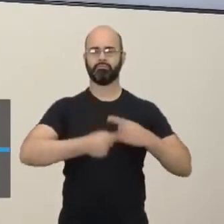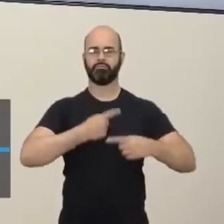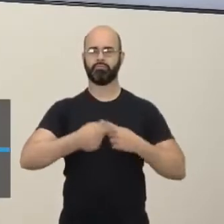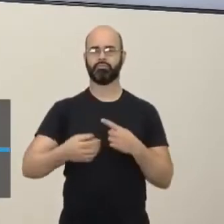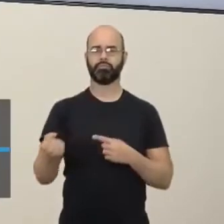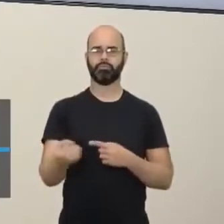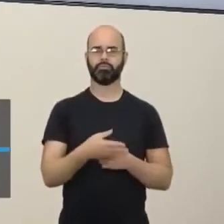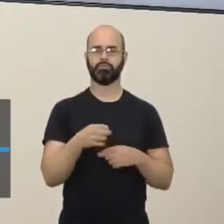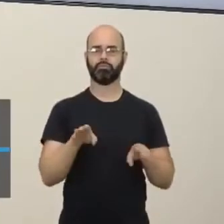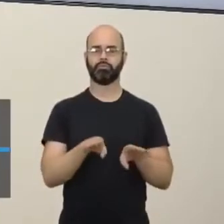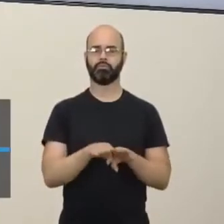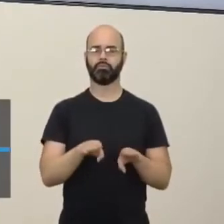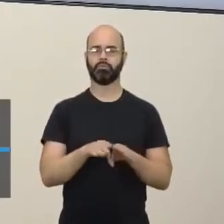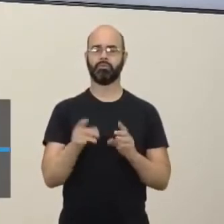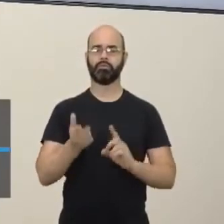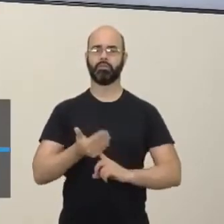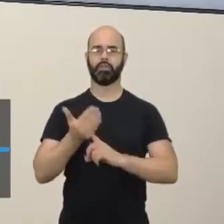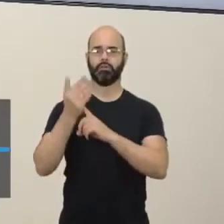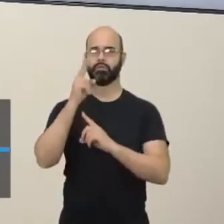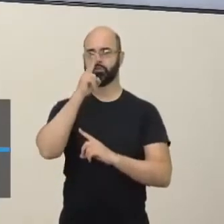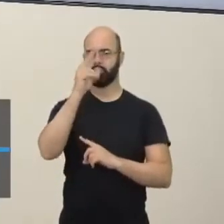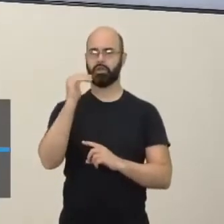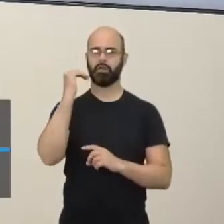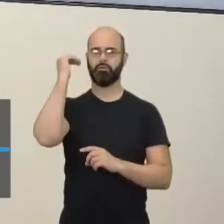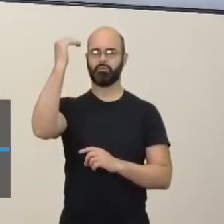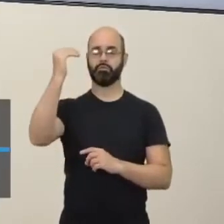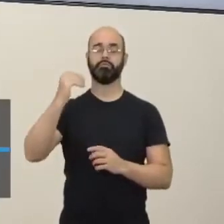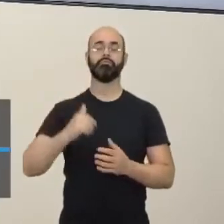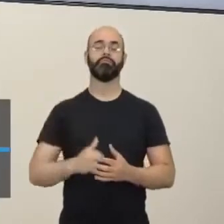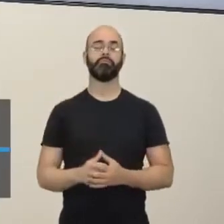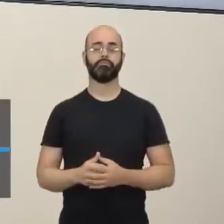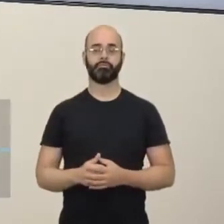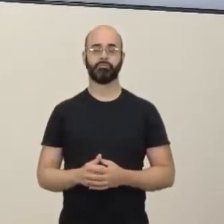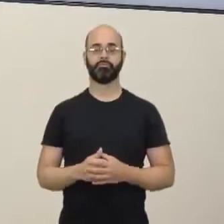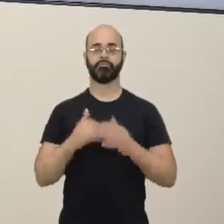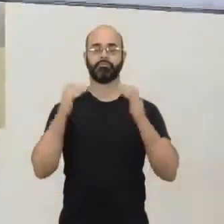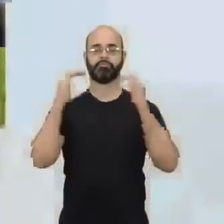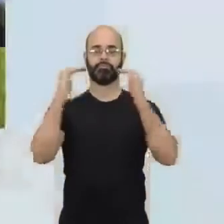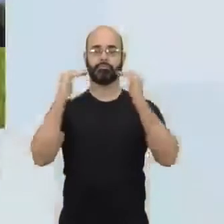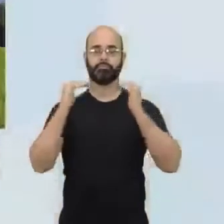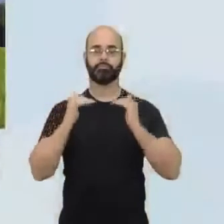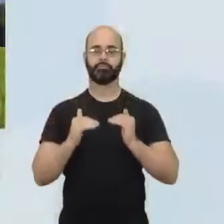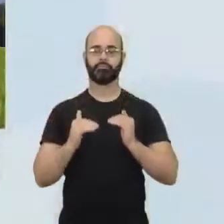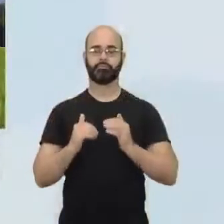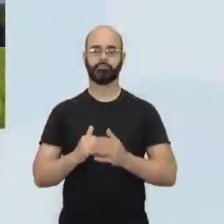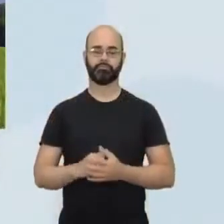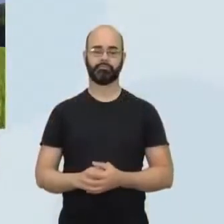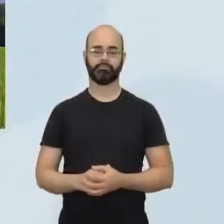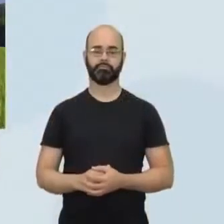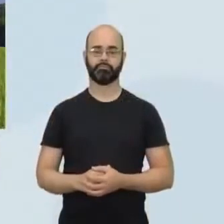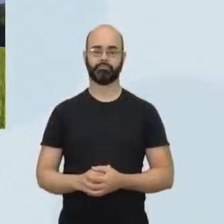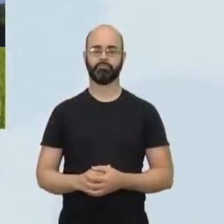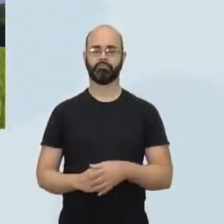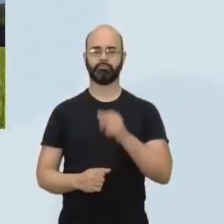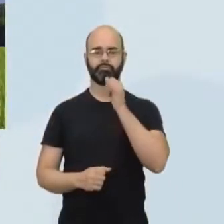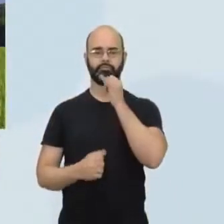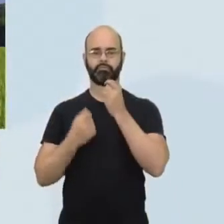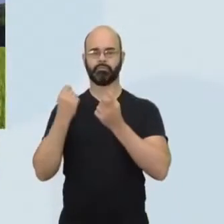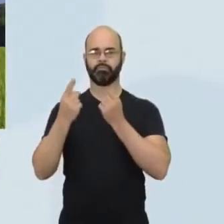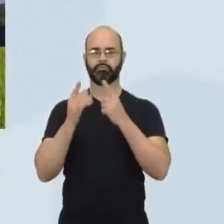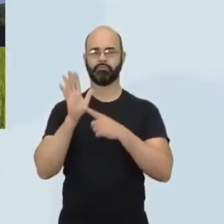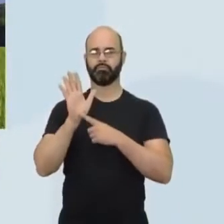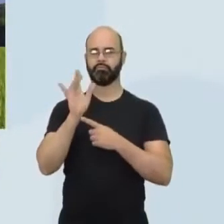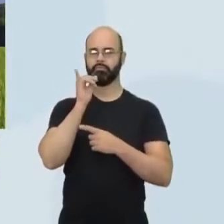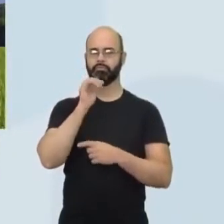e de alta tecnologia, tá certo? Vamos lá para a próxima tela, que a gente vai observar uns exemplos aí, né? A produção